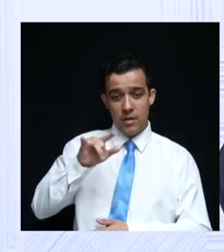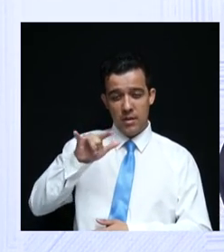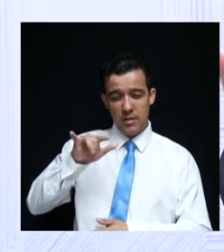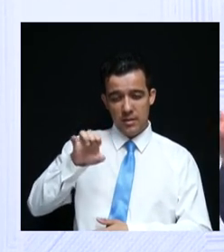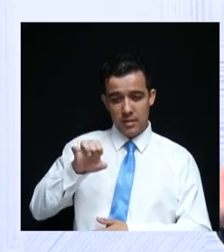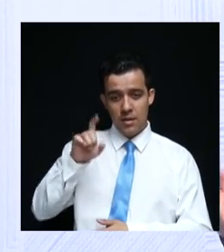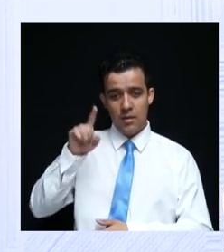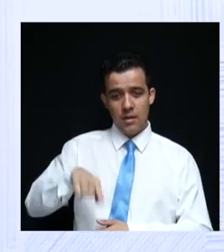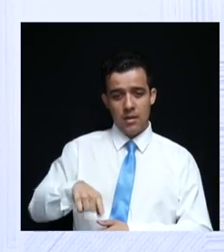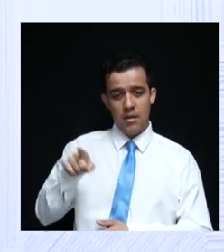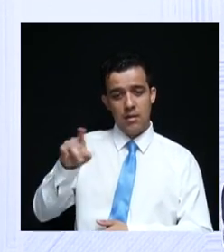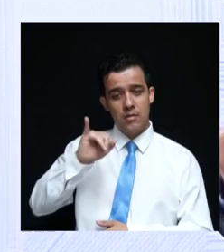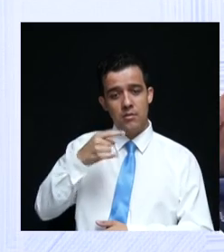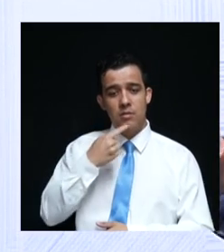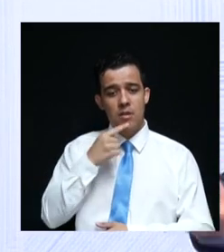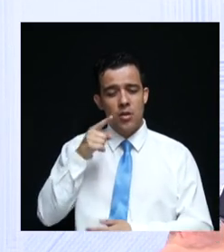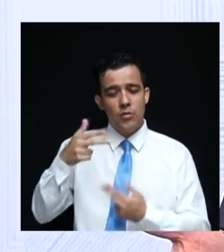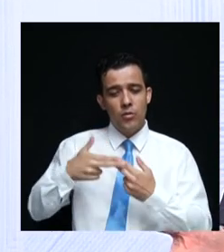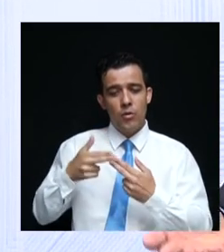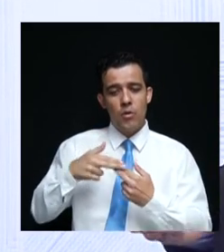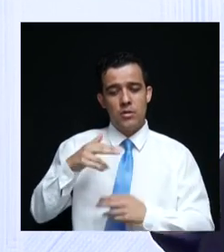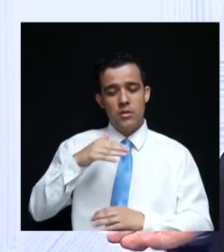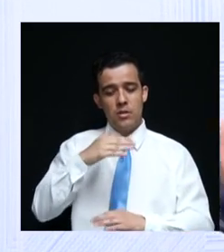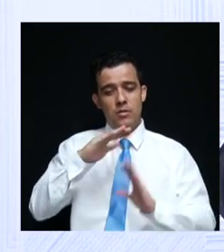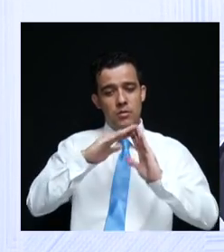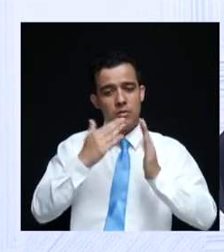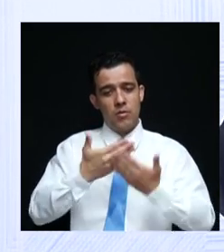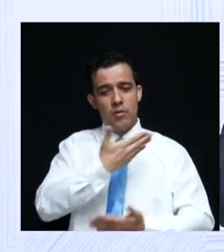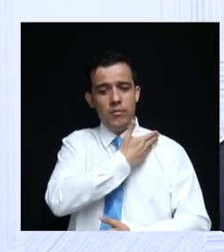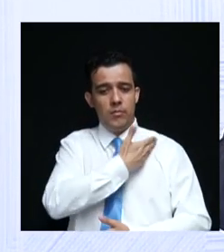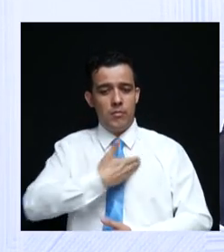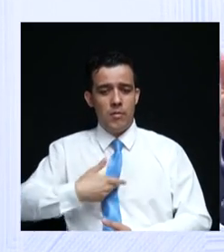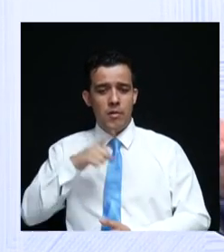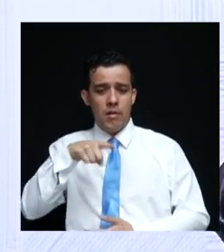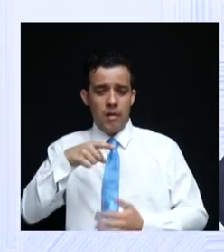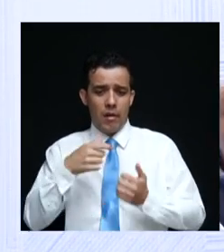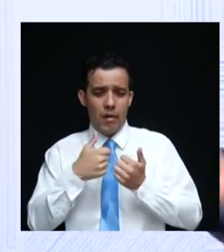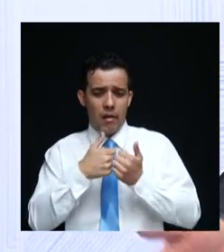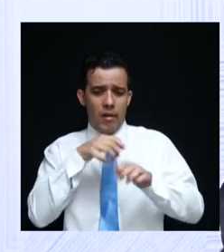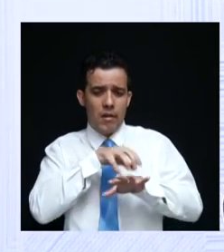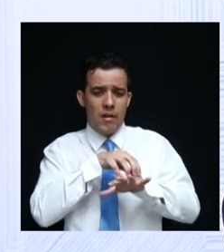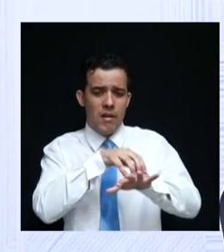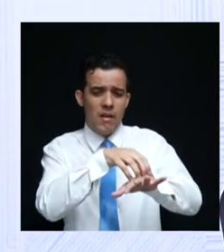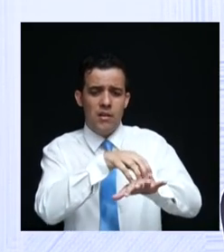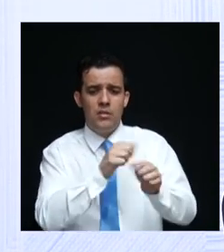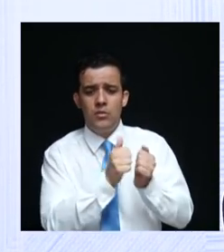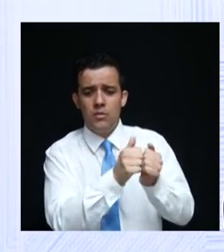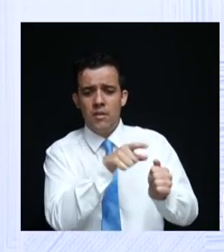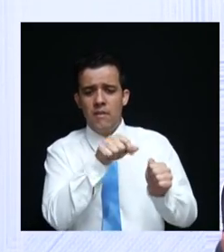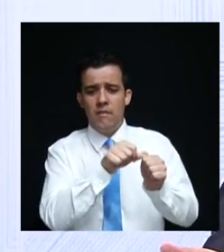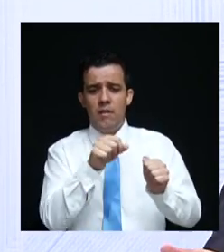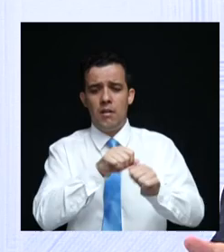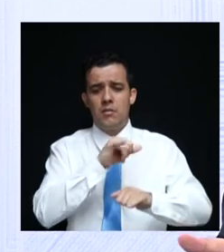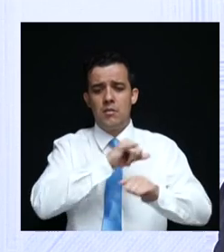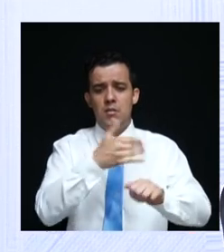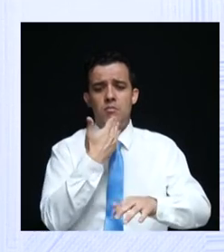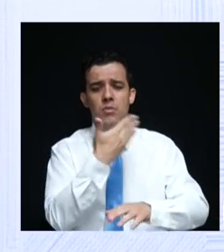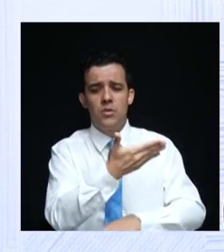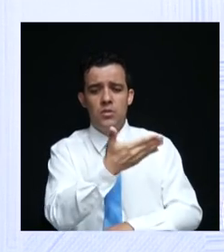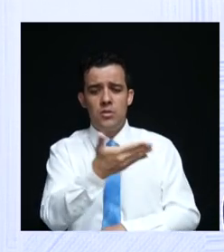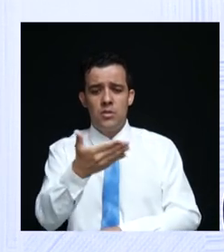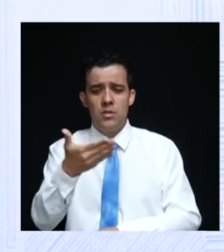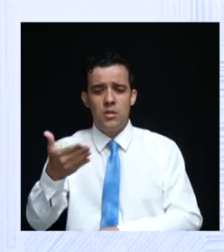utiliza de escolas públicas aos finais de semana para levar alunos, estudantes, para fazer política, para pedir voto para o